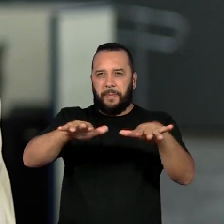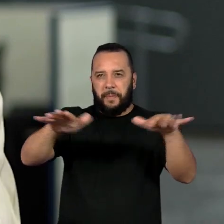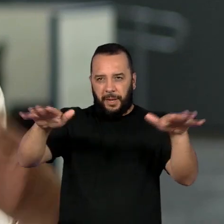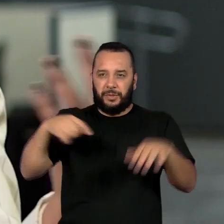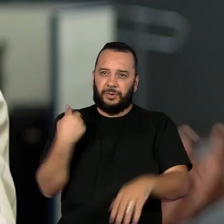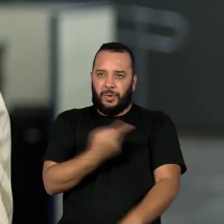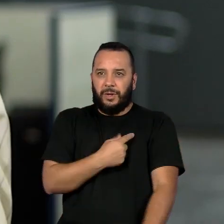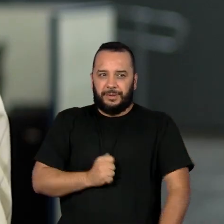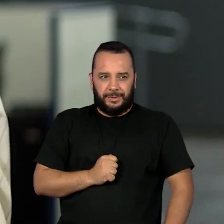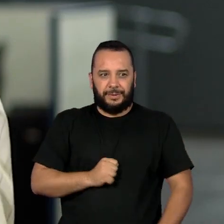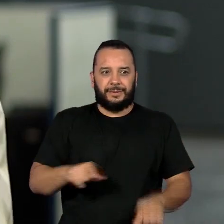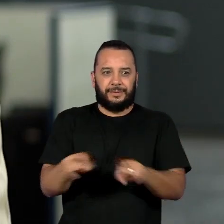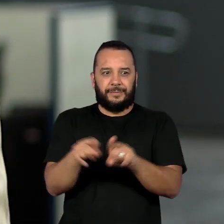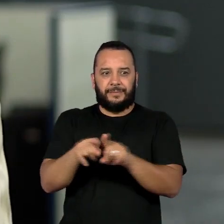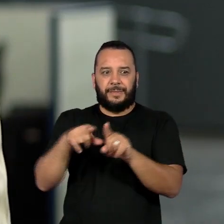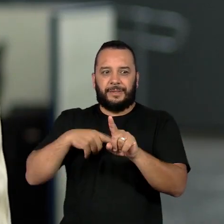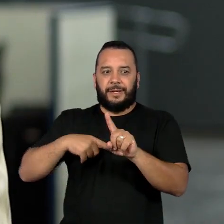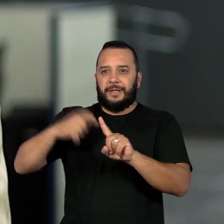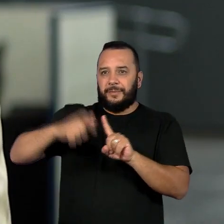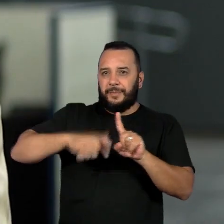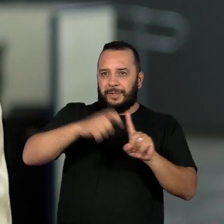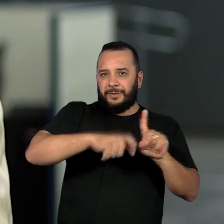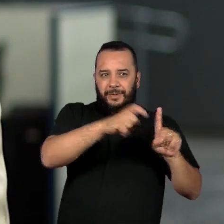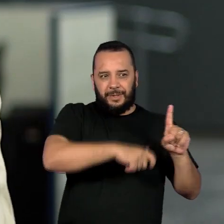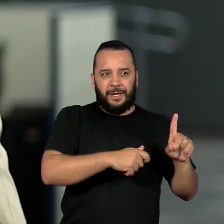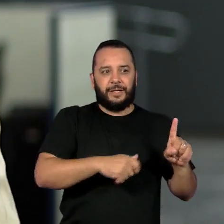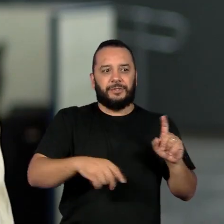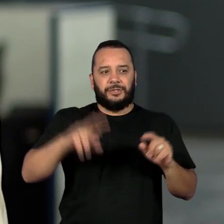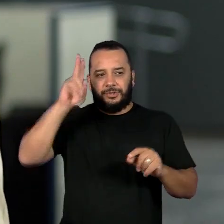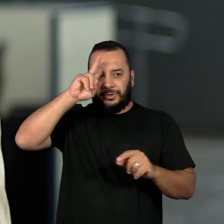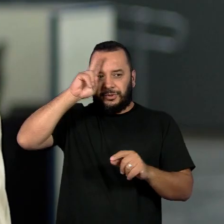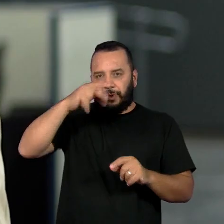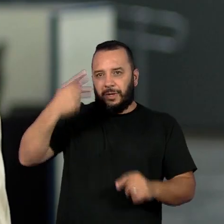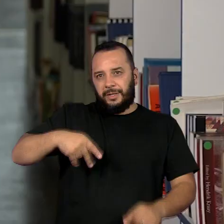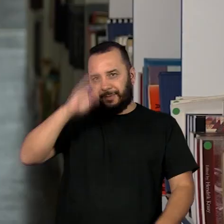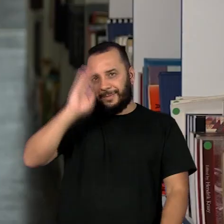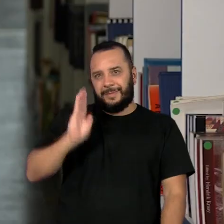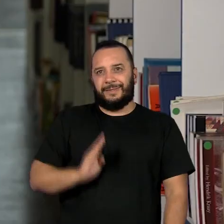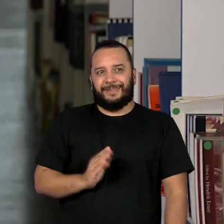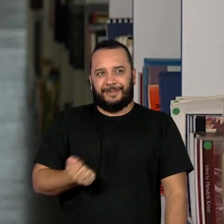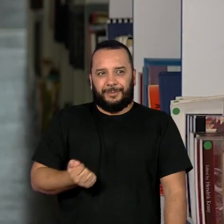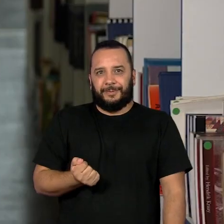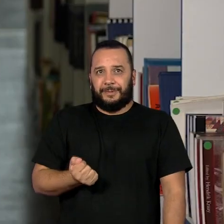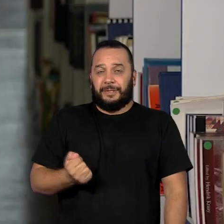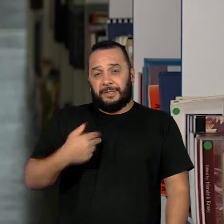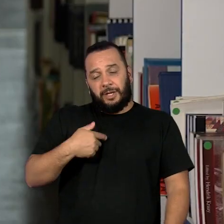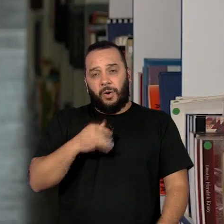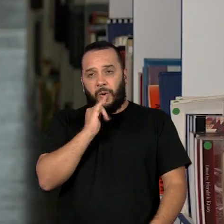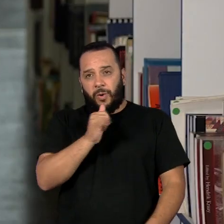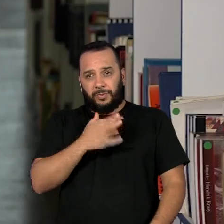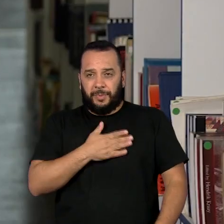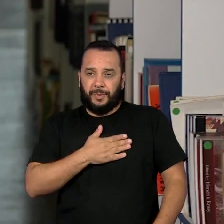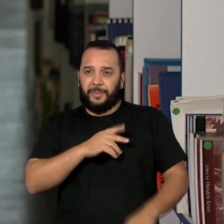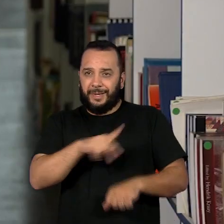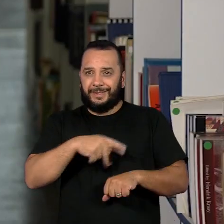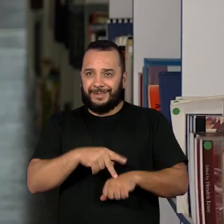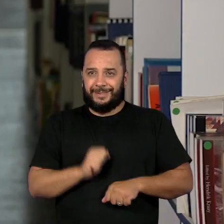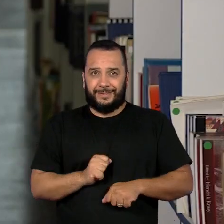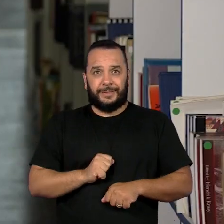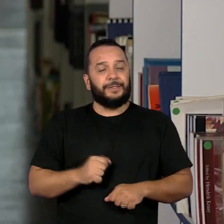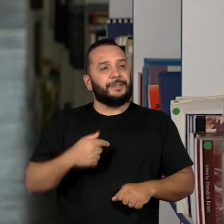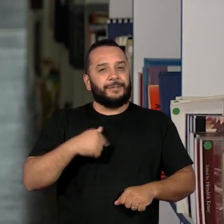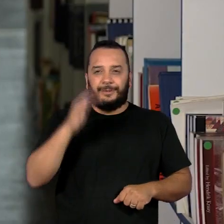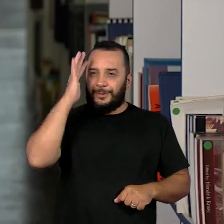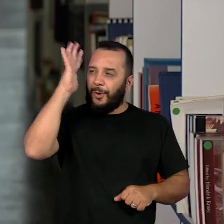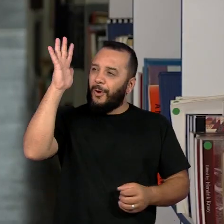personagens que fizeram história no seu país e eu falo do meu país. Quando você vê que o seu sonho está sendo